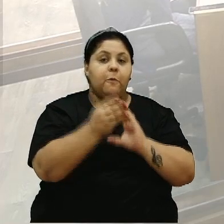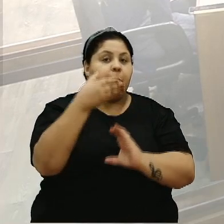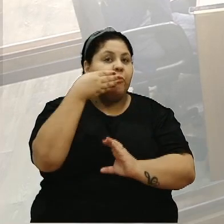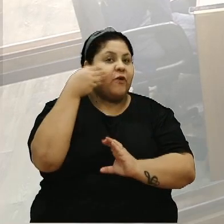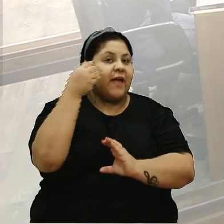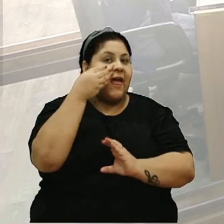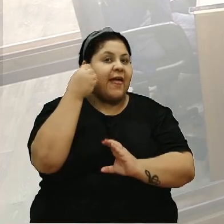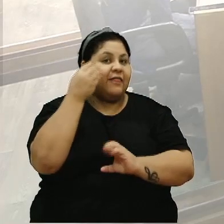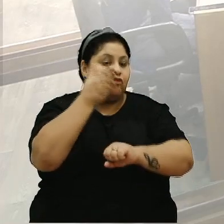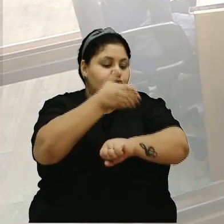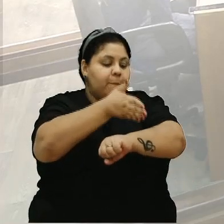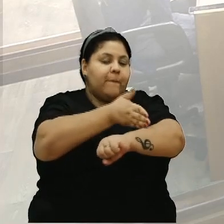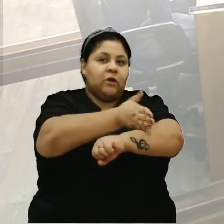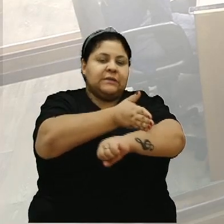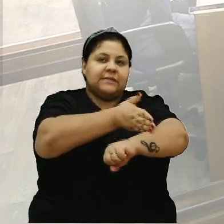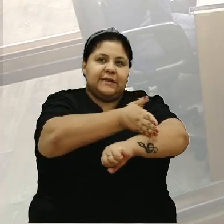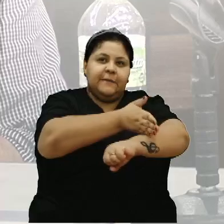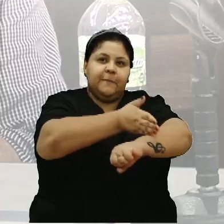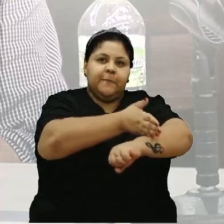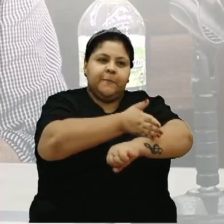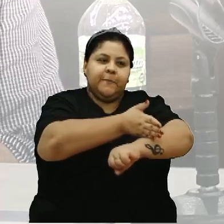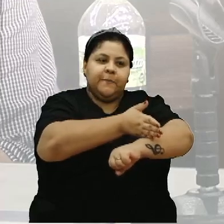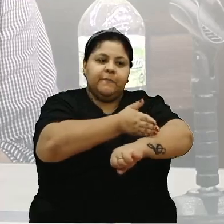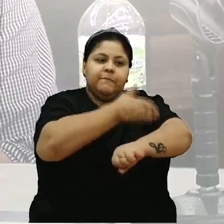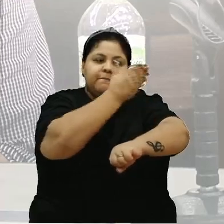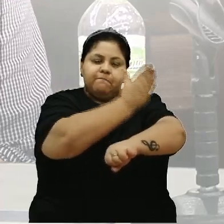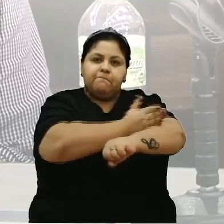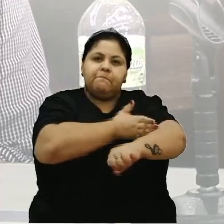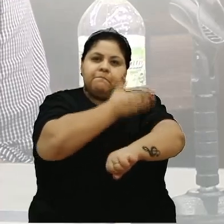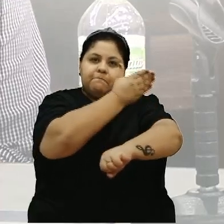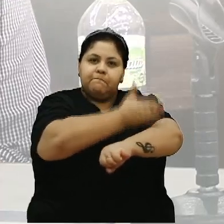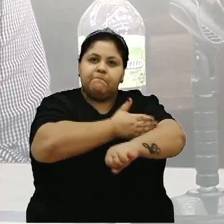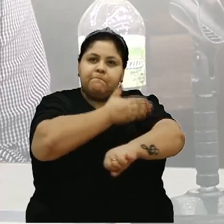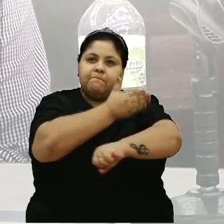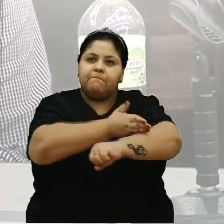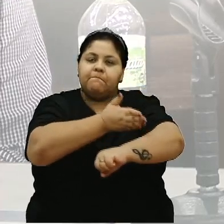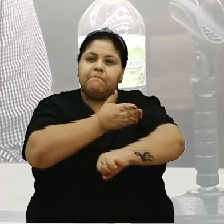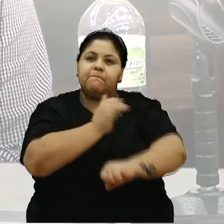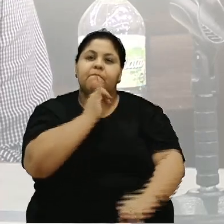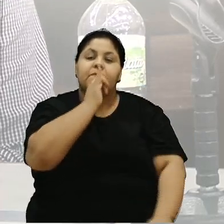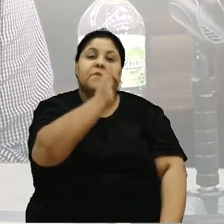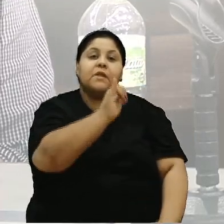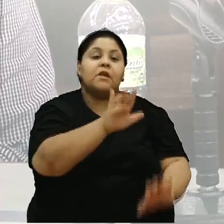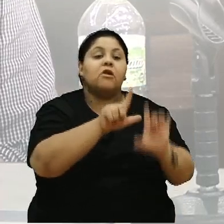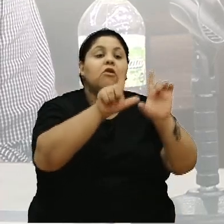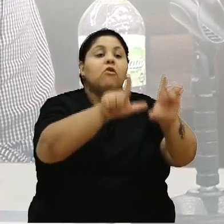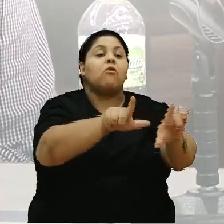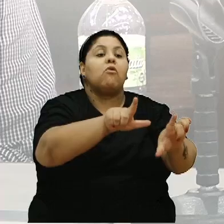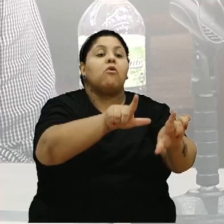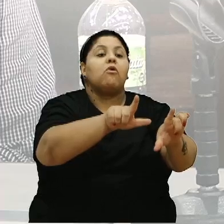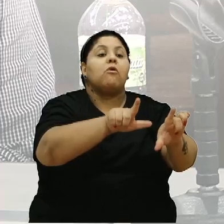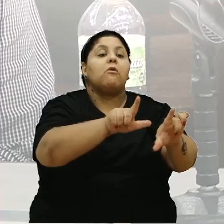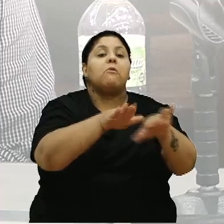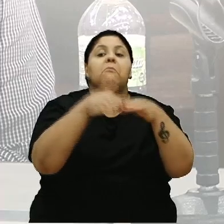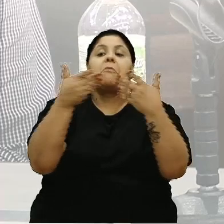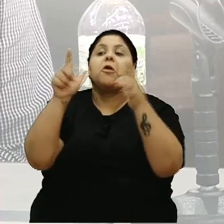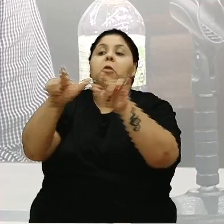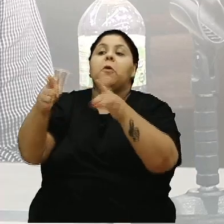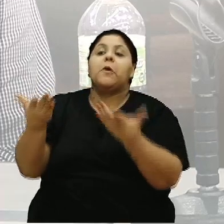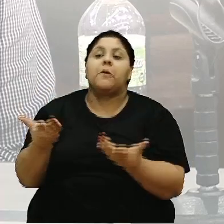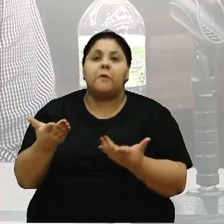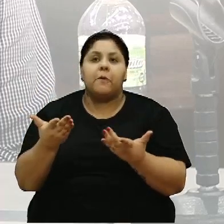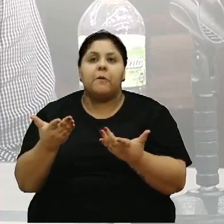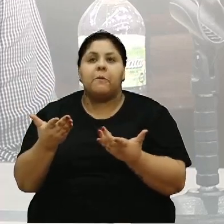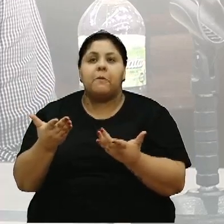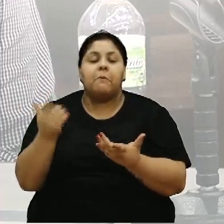na história, na fábula Alice, País das Maravilhas, perguntou para onde que vai? E ele disse, aonde você quer ir? Ela disse, para